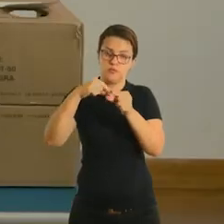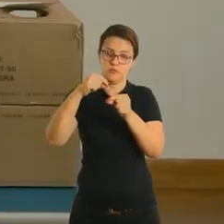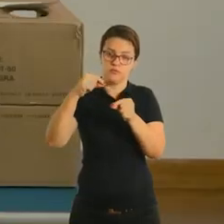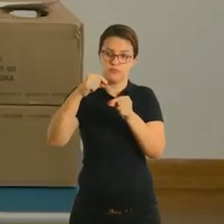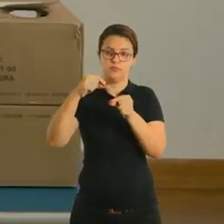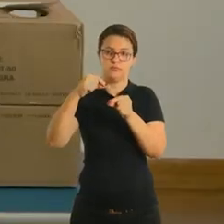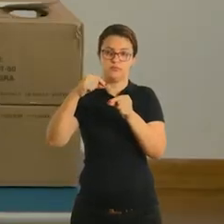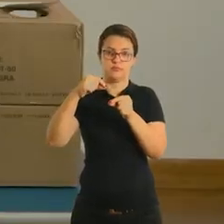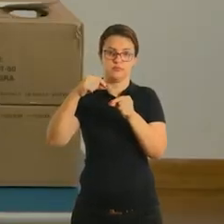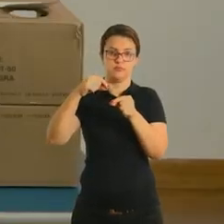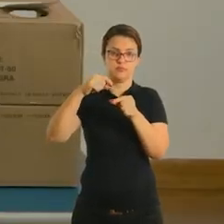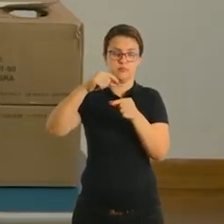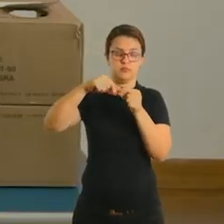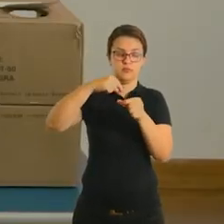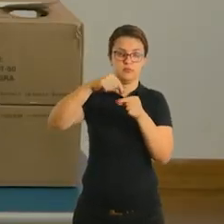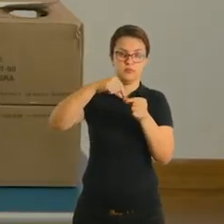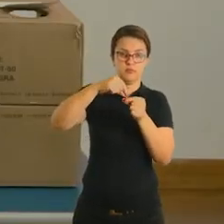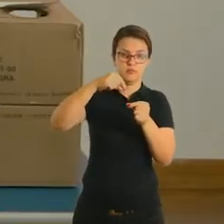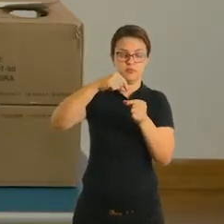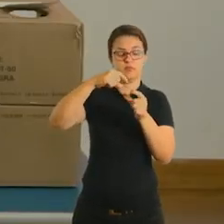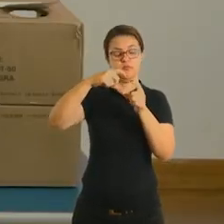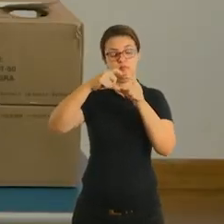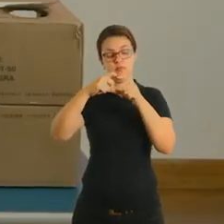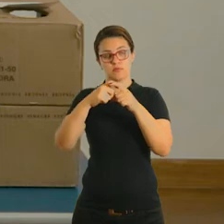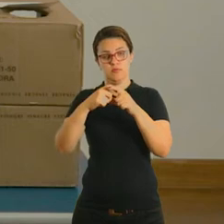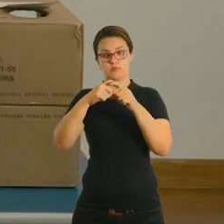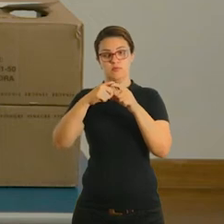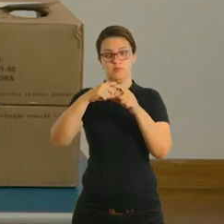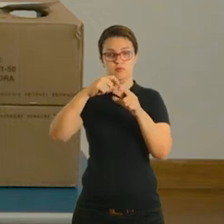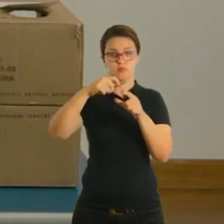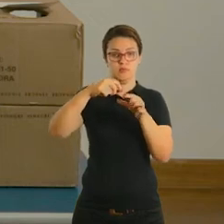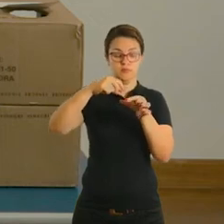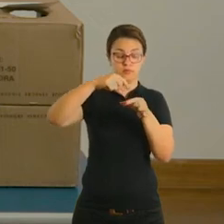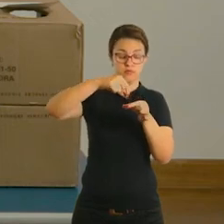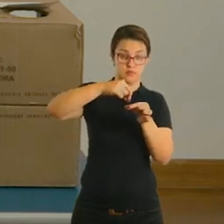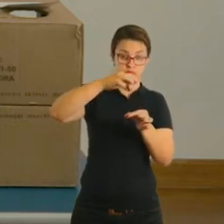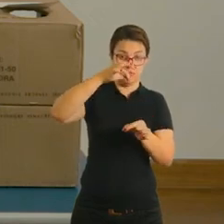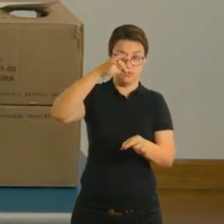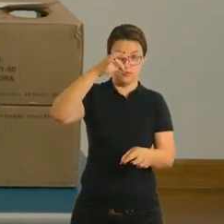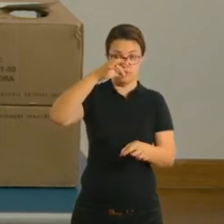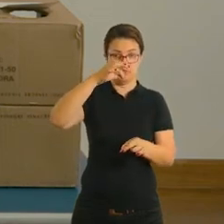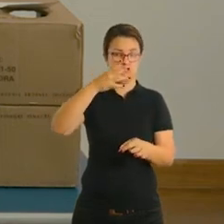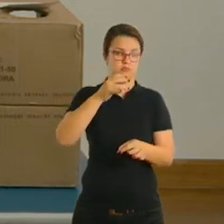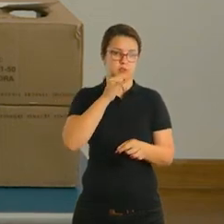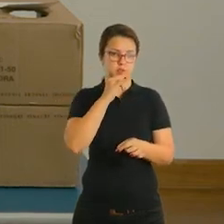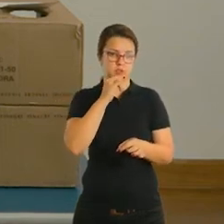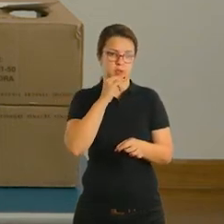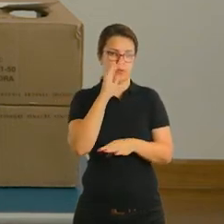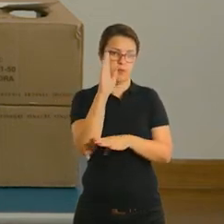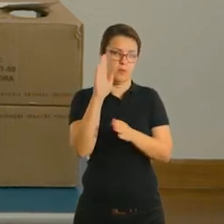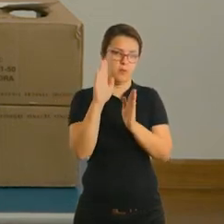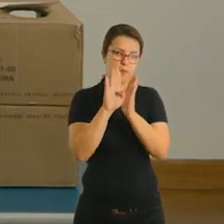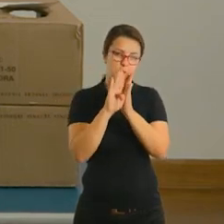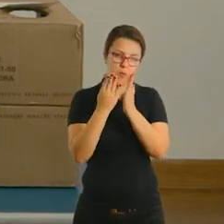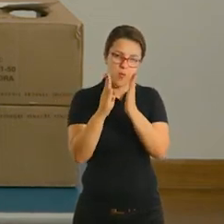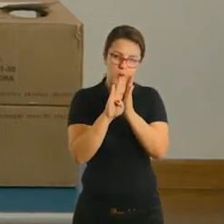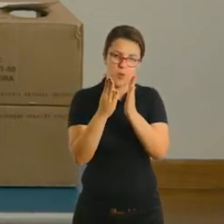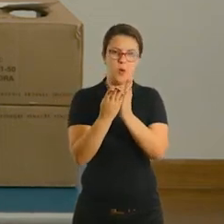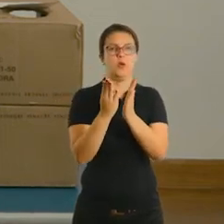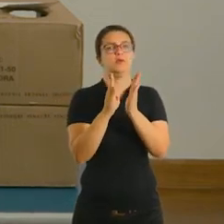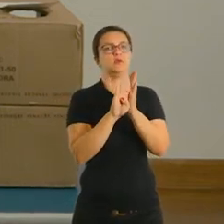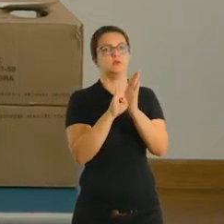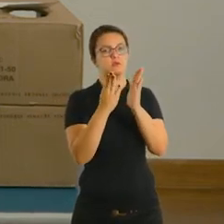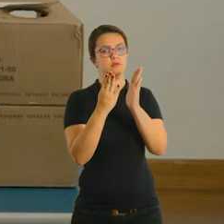cair, então ela vai ficar penduradinha. E aí vocês vão pendurar esse cordão em algum lugar, no batente da porta, na janela,